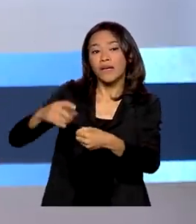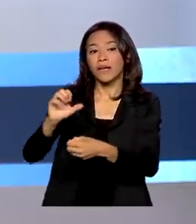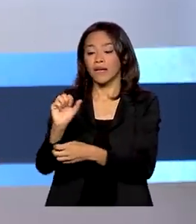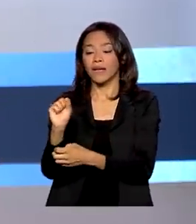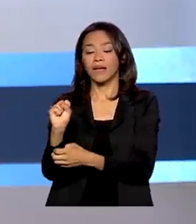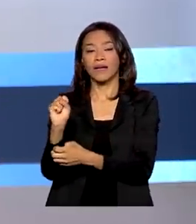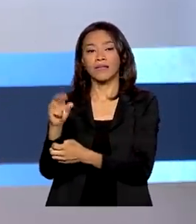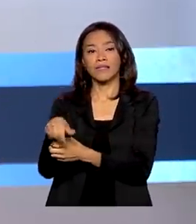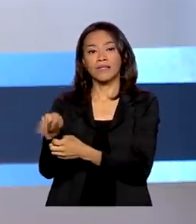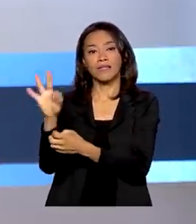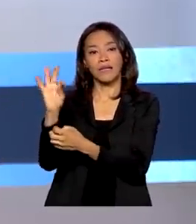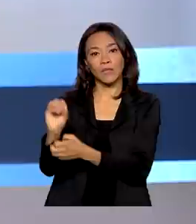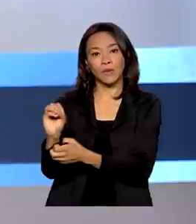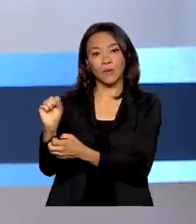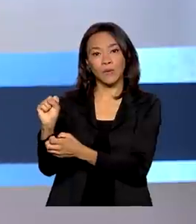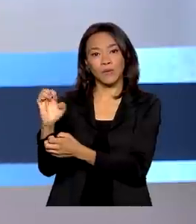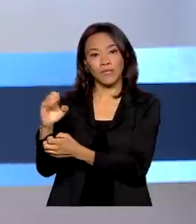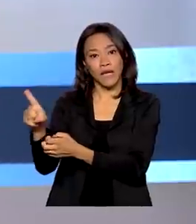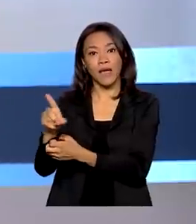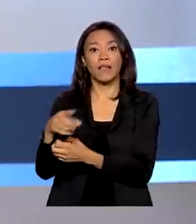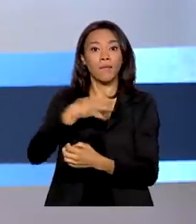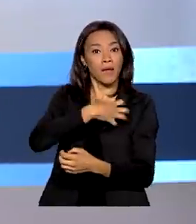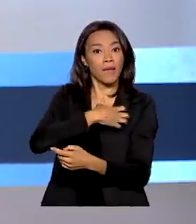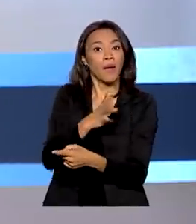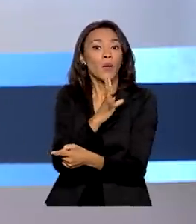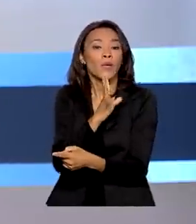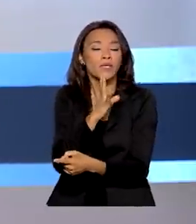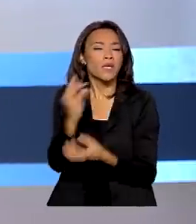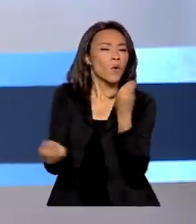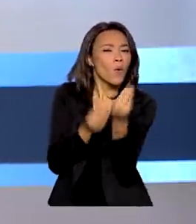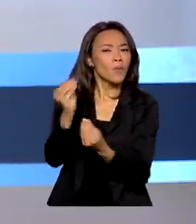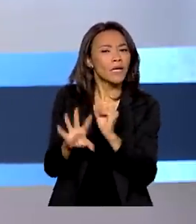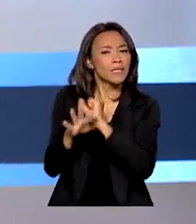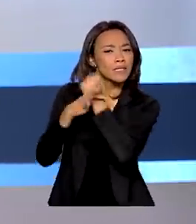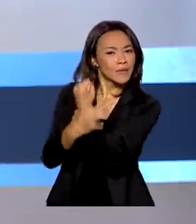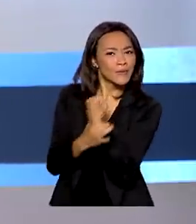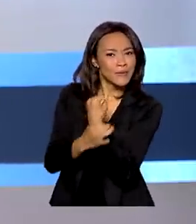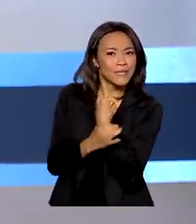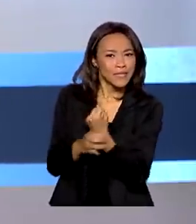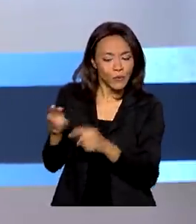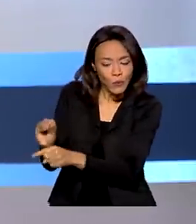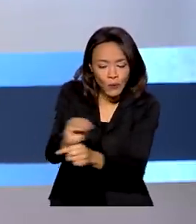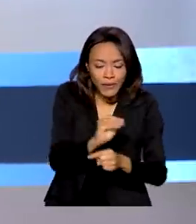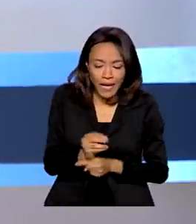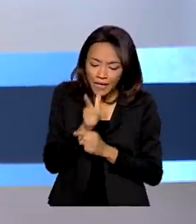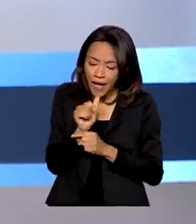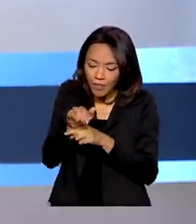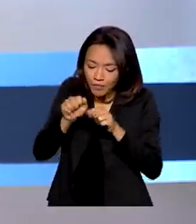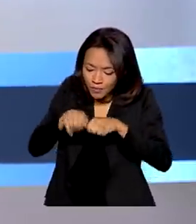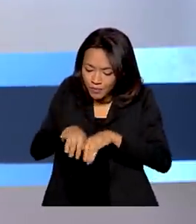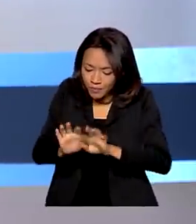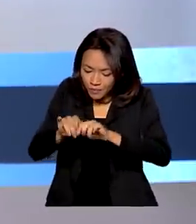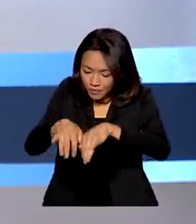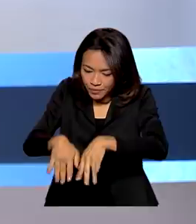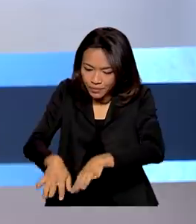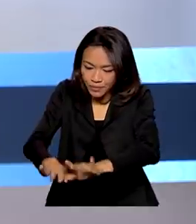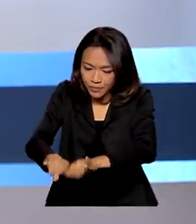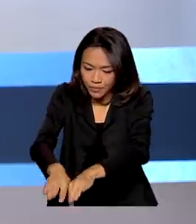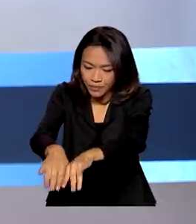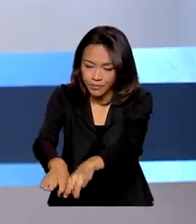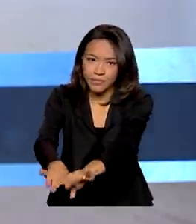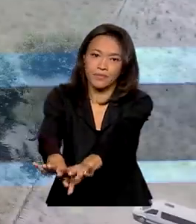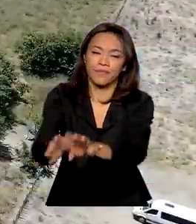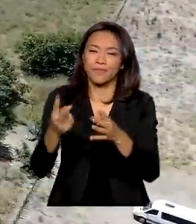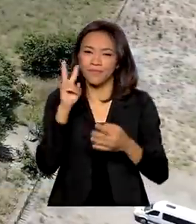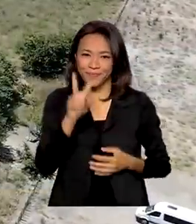iniciativas do governo federal para aumentar a segurança hídrica do país por meio da proteção de nascentes e dos cursos